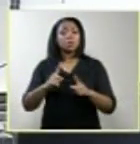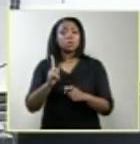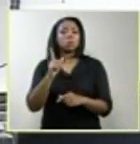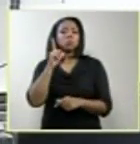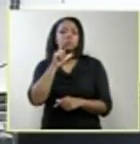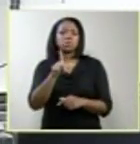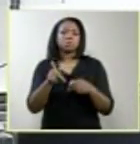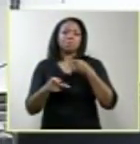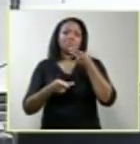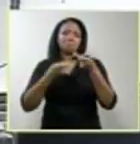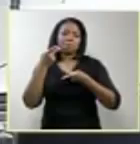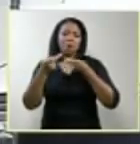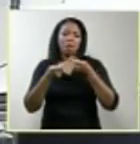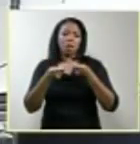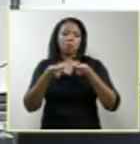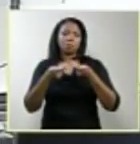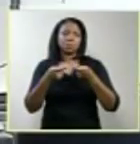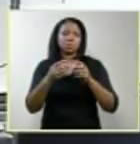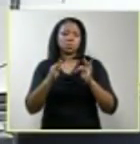completamente.